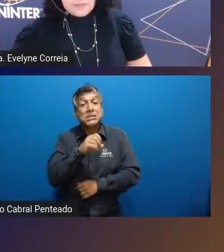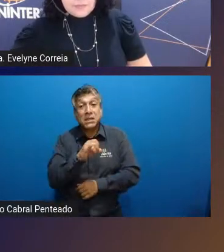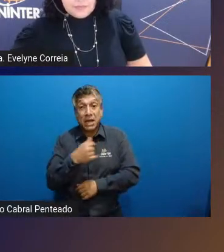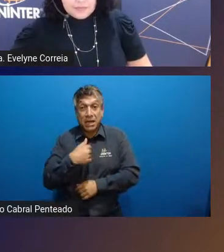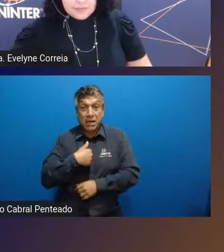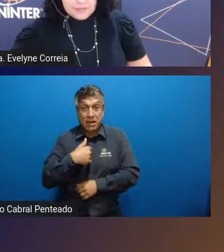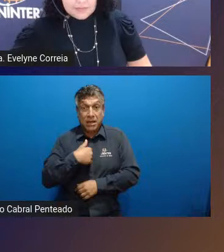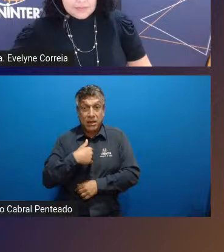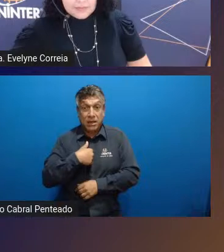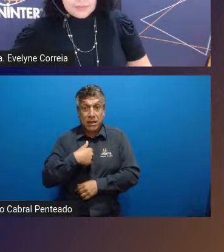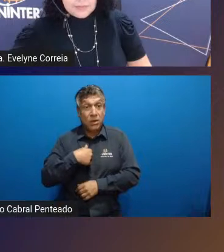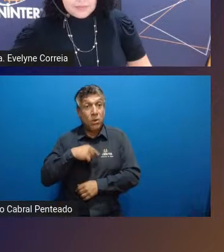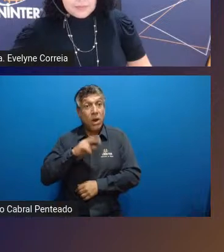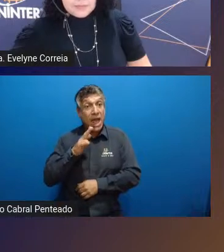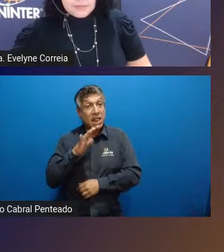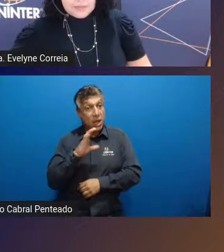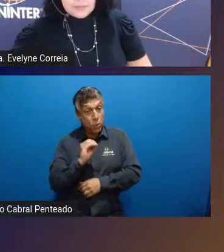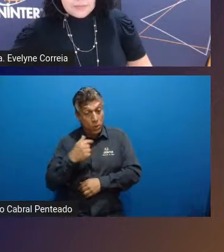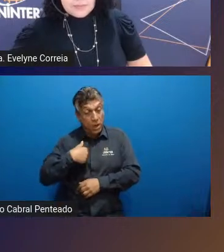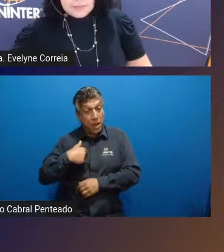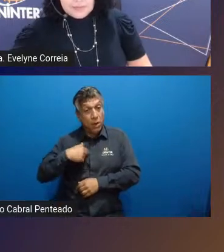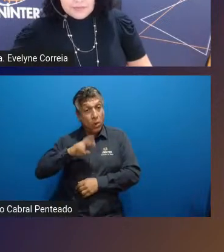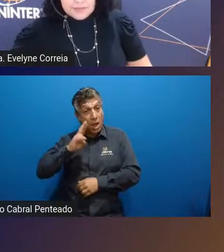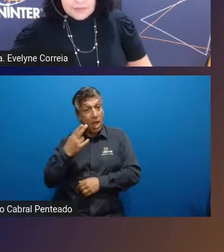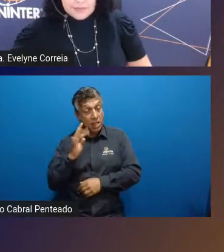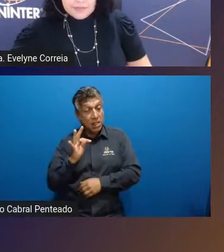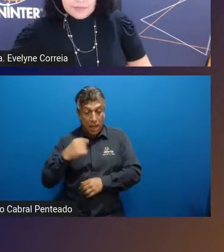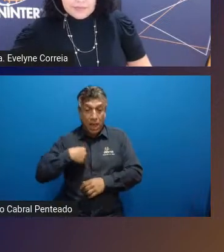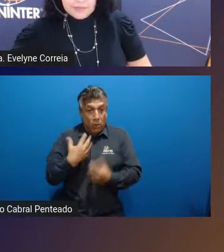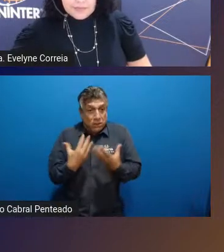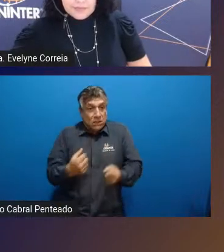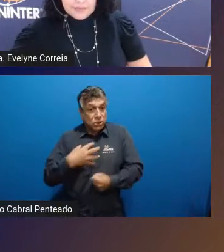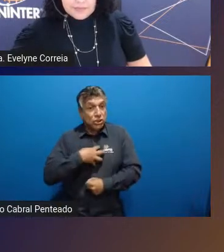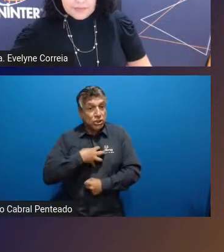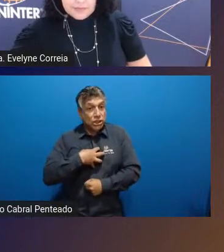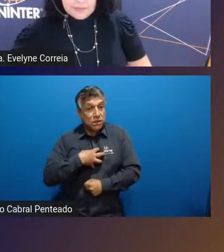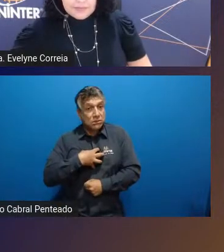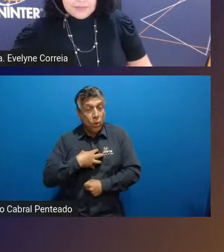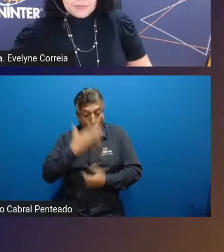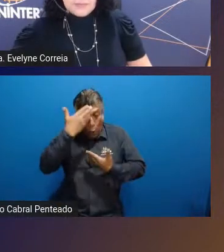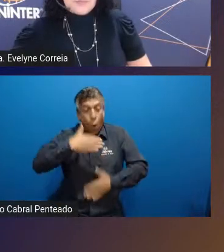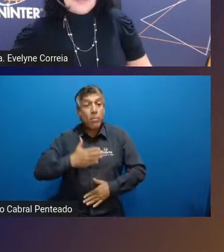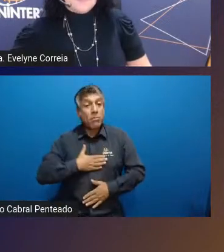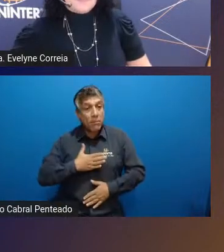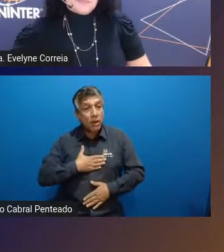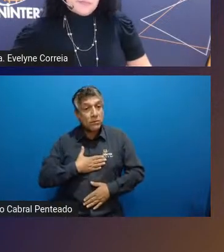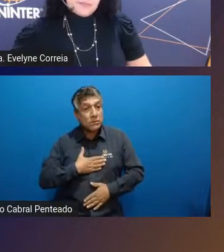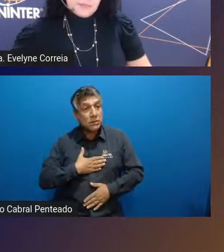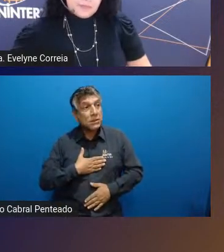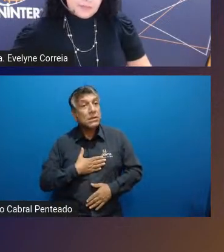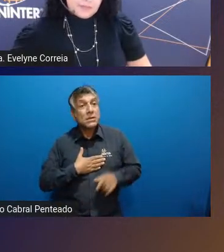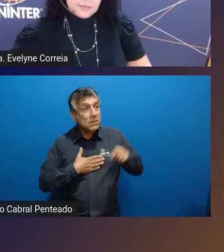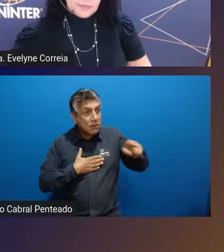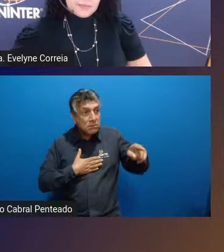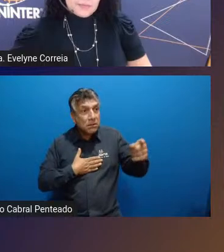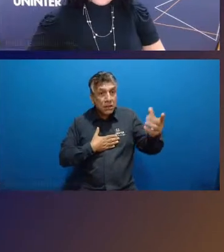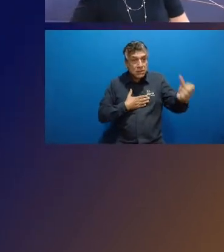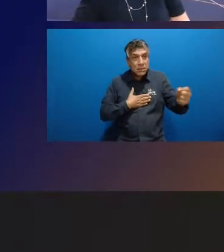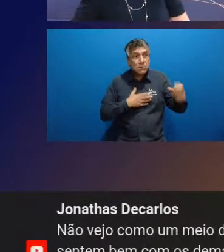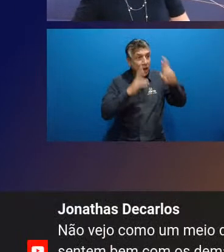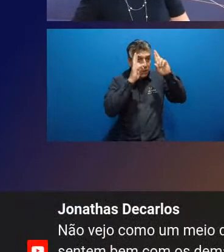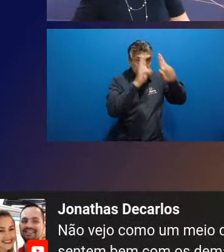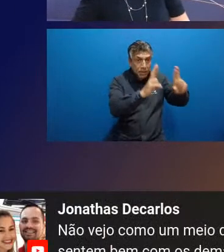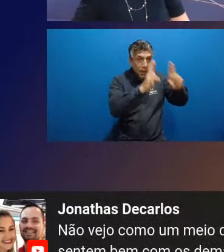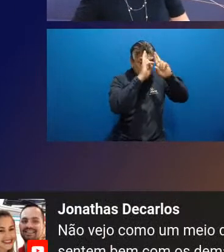eu sou hétero, eu aceito a maneira que eu sou. Se eu me aceito como eu sou, eu aceito o meu corpo, eu vou aceitar qualquer outra pessoa que está ao meu redor, vou sempre apoiar ela.